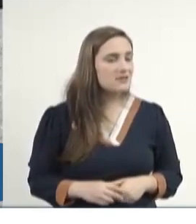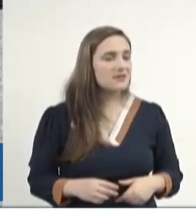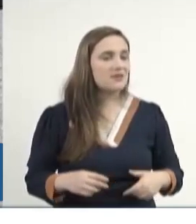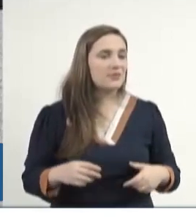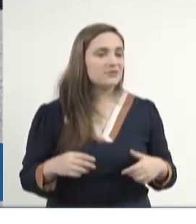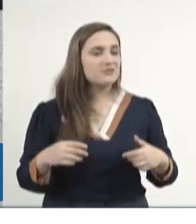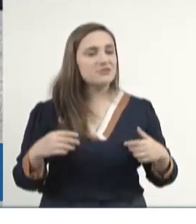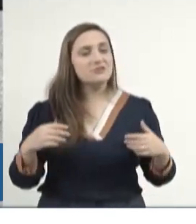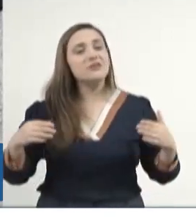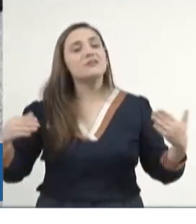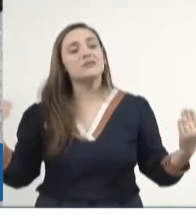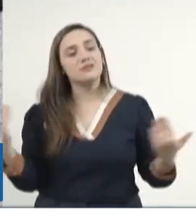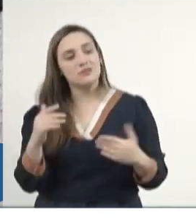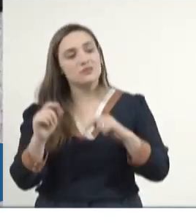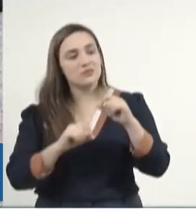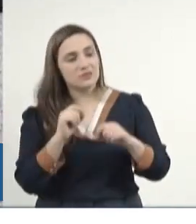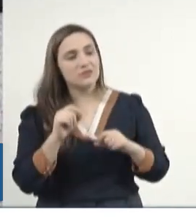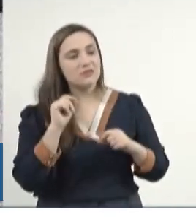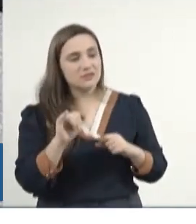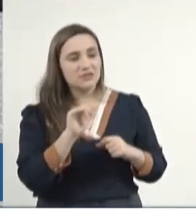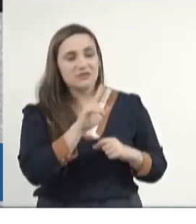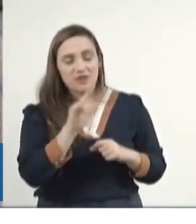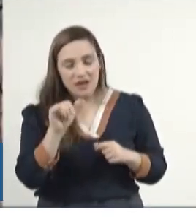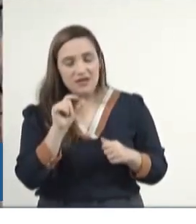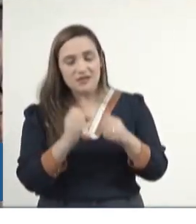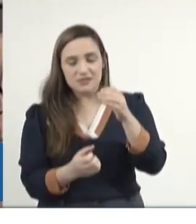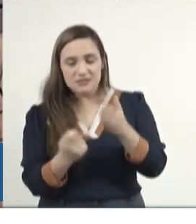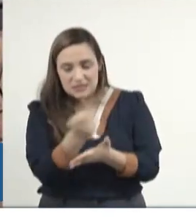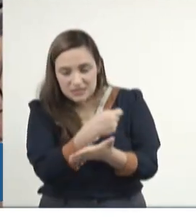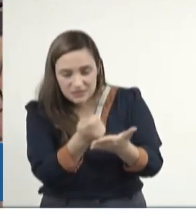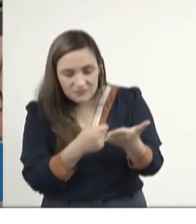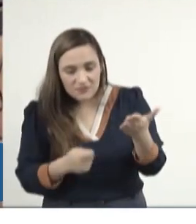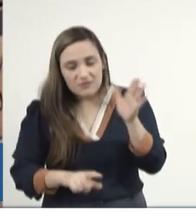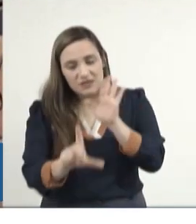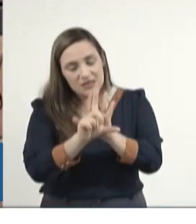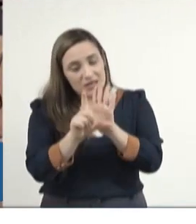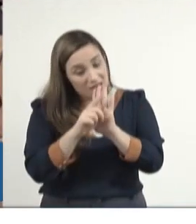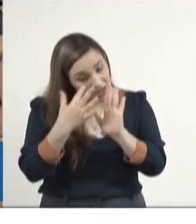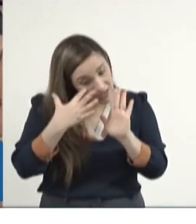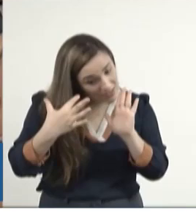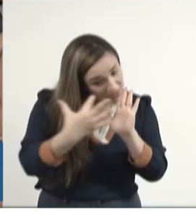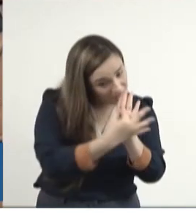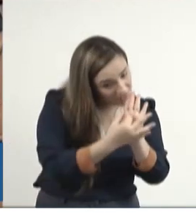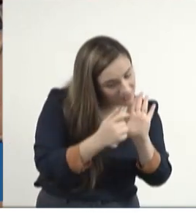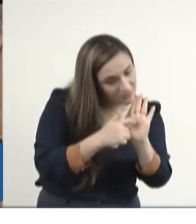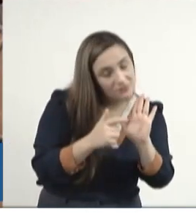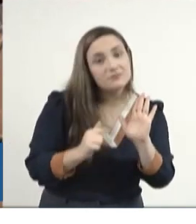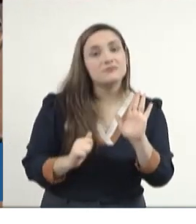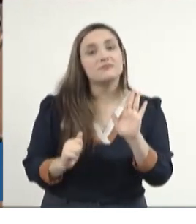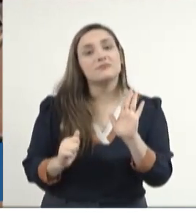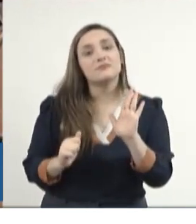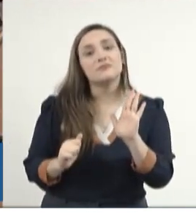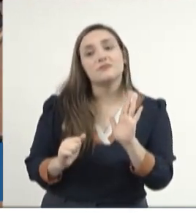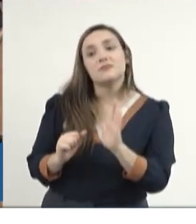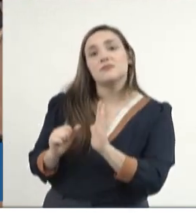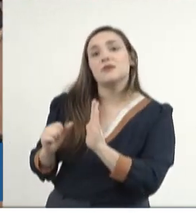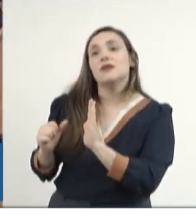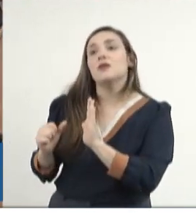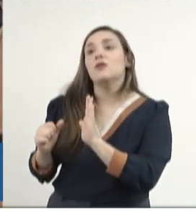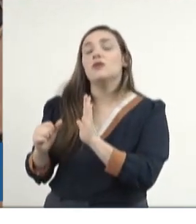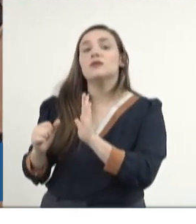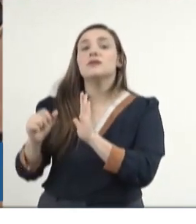que quando forem escrever essa lei, prestar muita atenção nisso. Pegar talvez o exemplo de